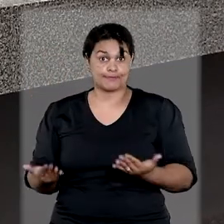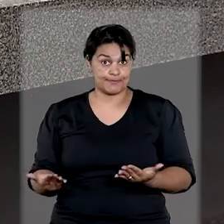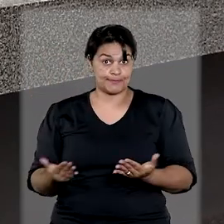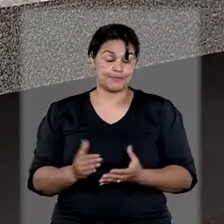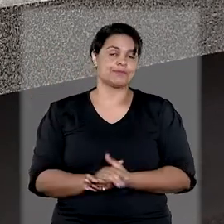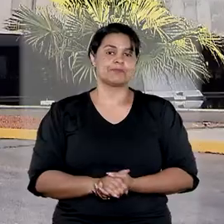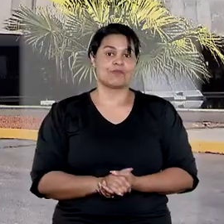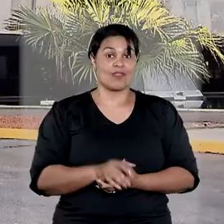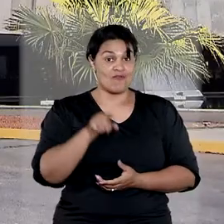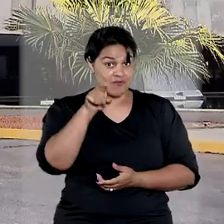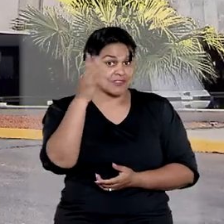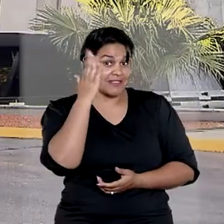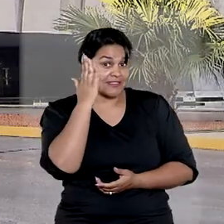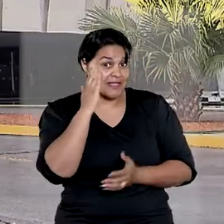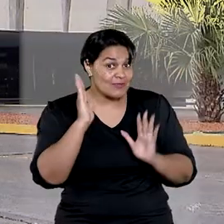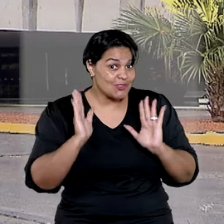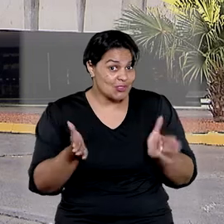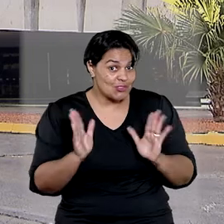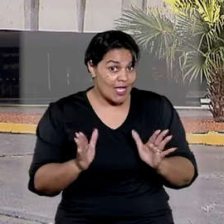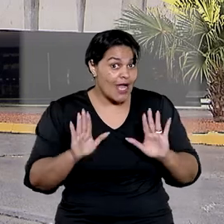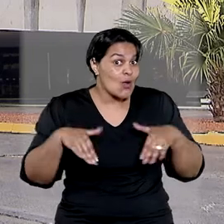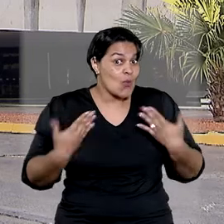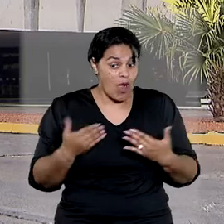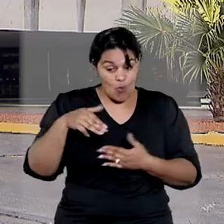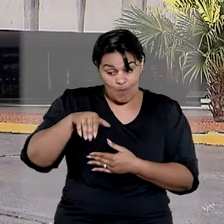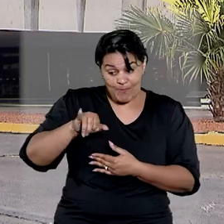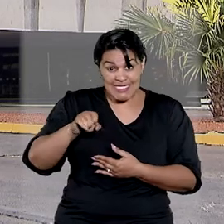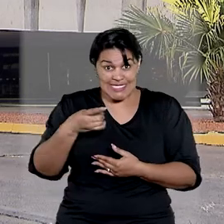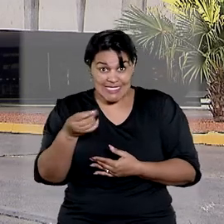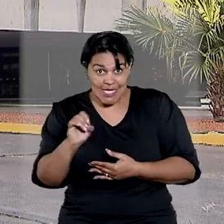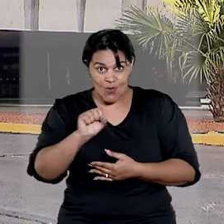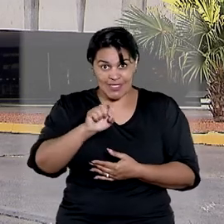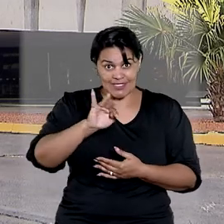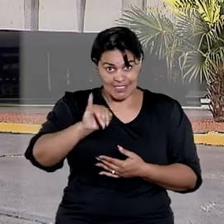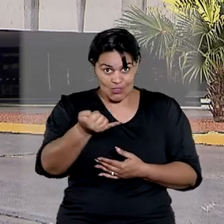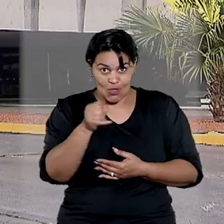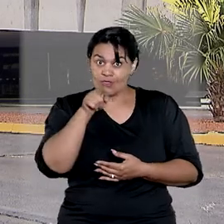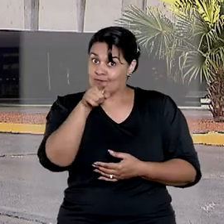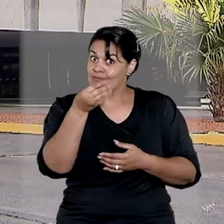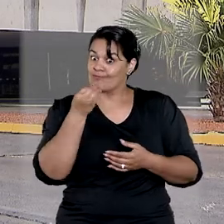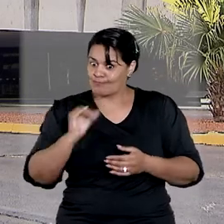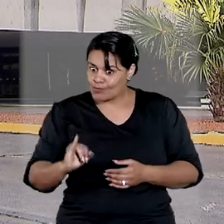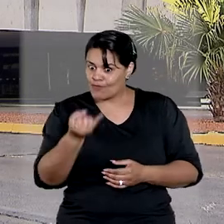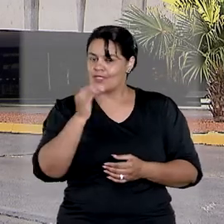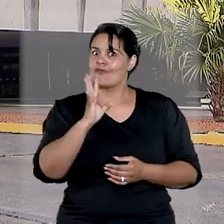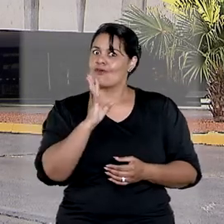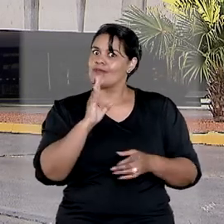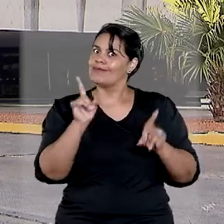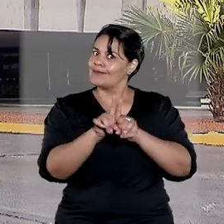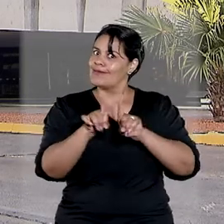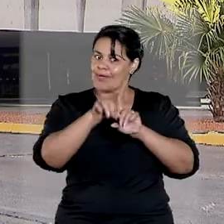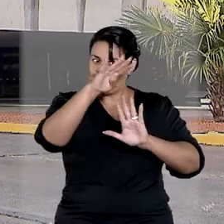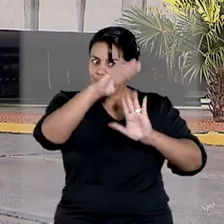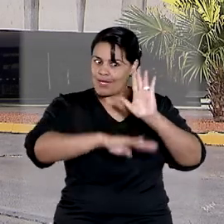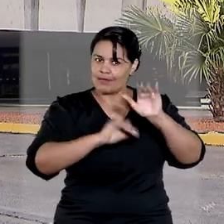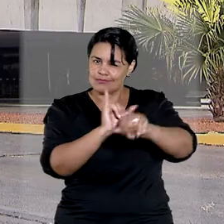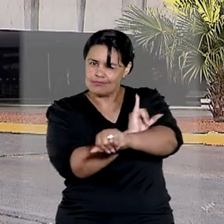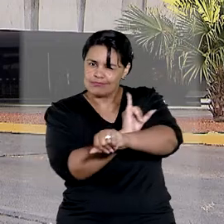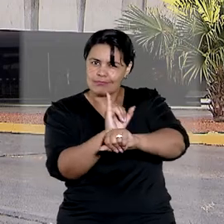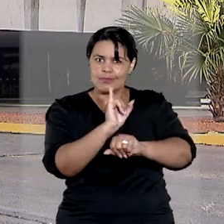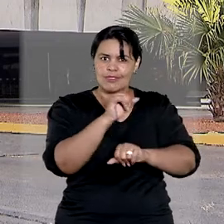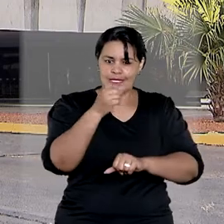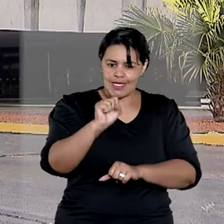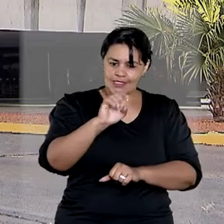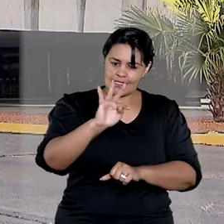definidos. Agora que você já sabe qual é a missão do STJ, aproveite para conhecer também o Plano Estratégico do